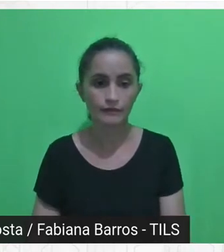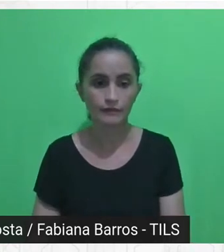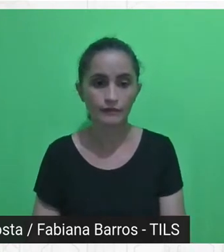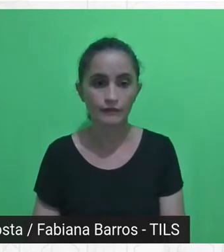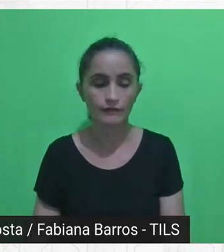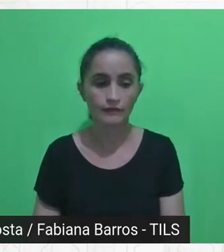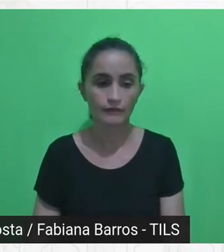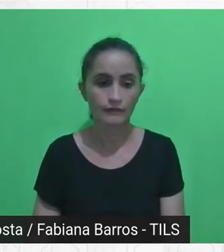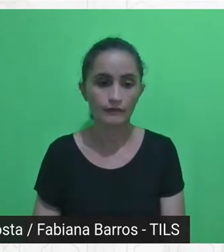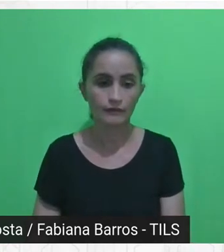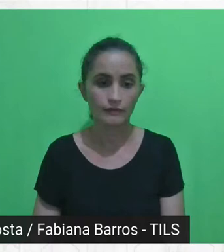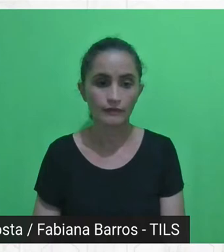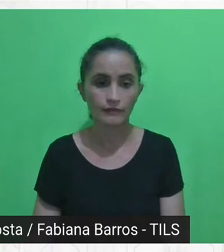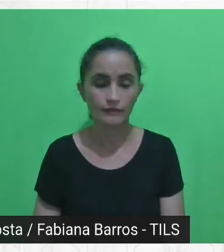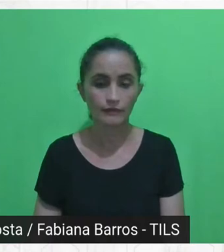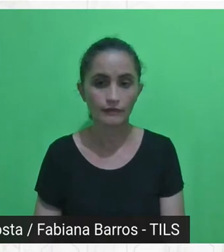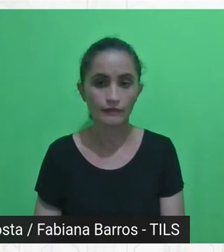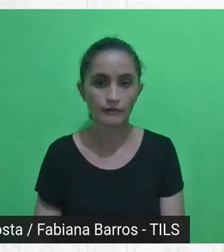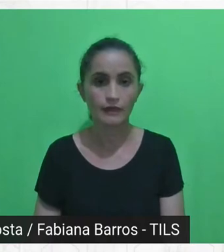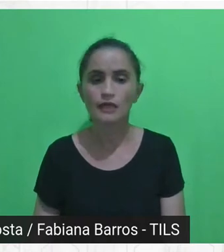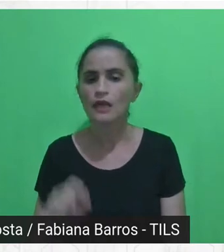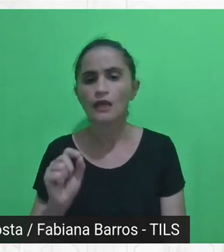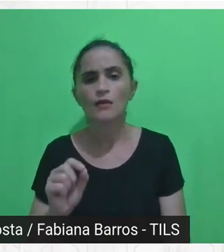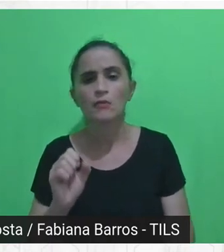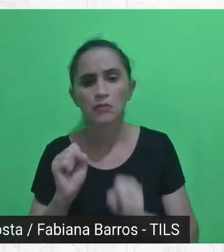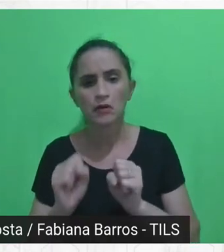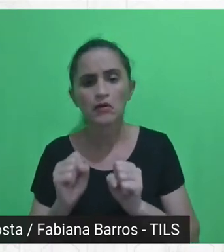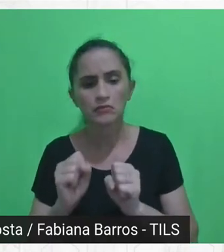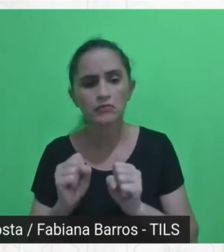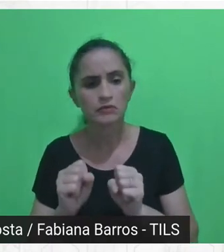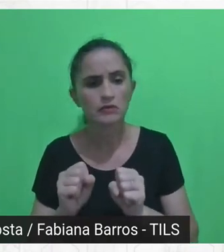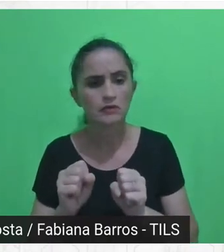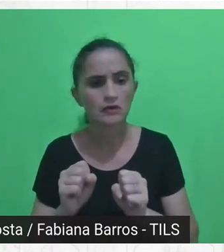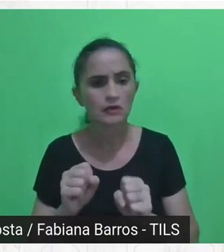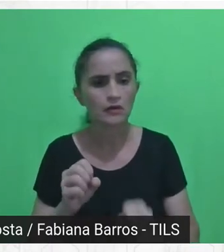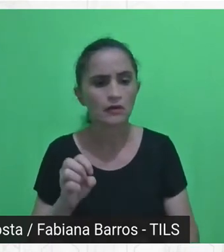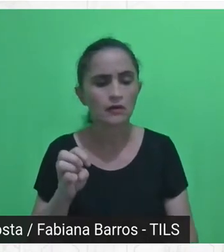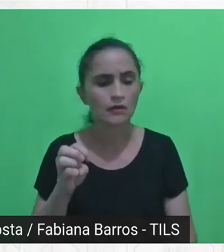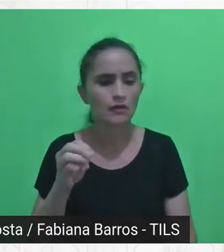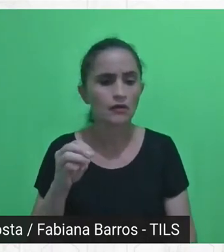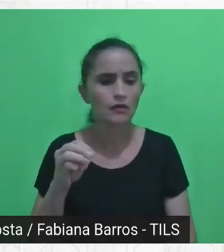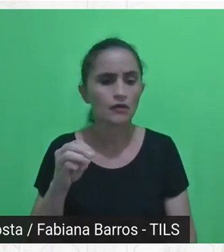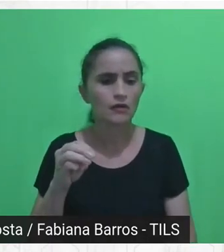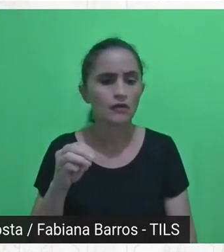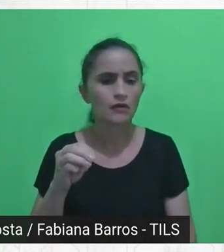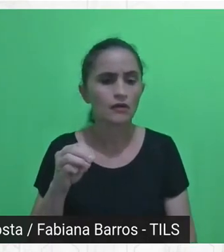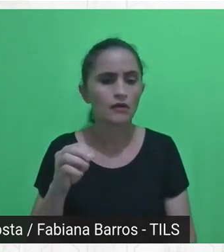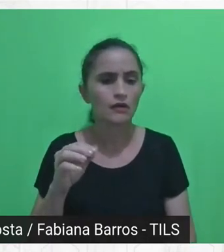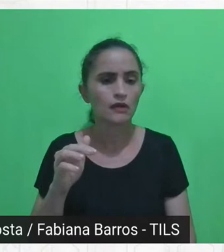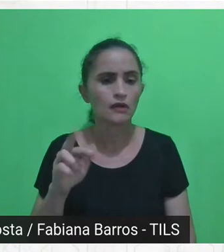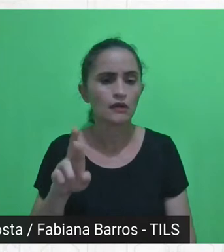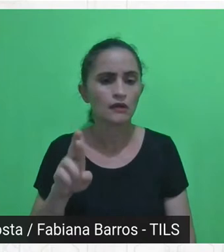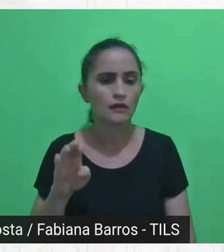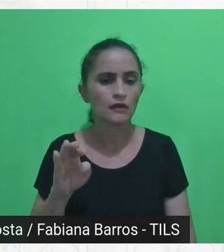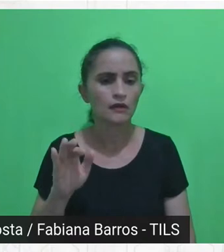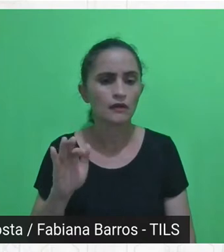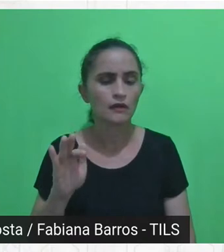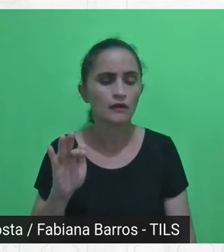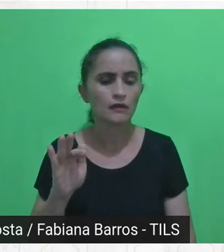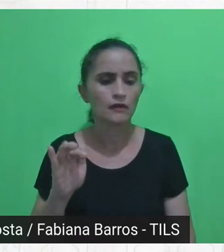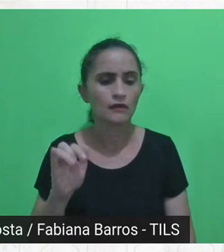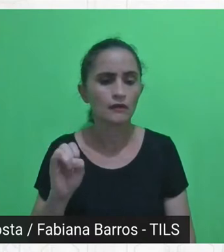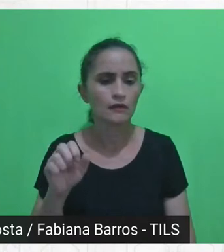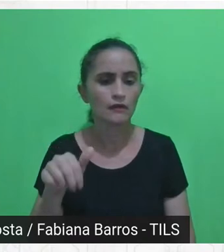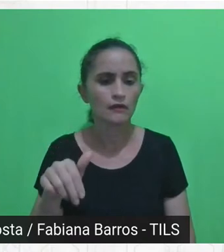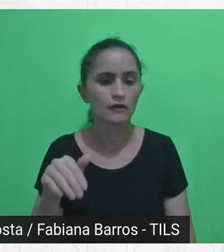Quer dar um... Você começa, Malu, talvez? Pode ser, pode ser. Bom, eu tomei na dúvida como é que eu falo, porque,